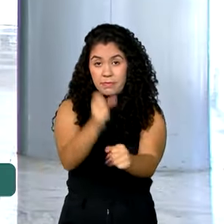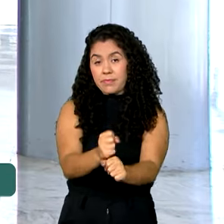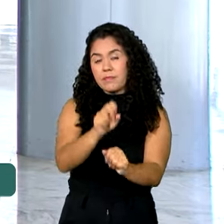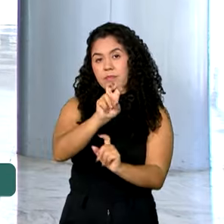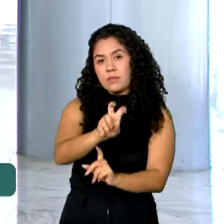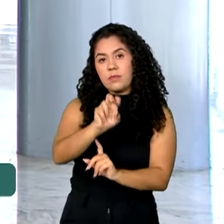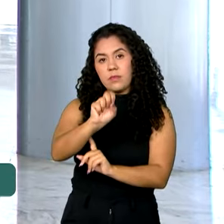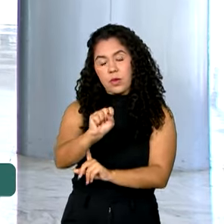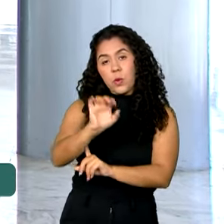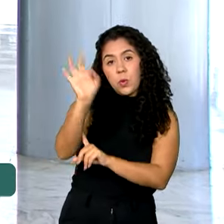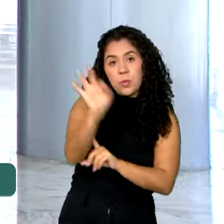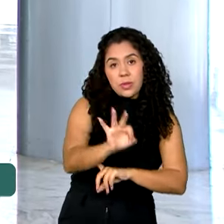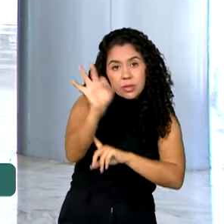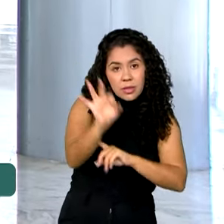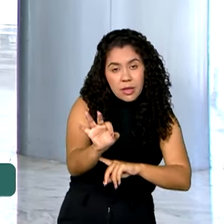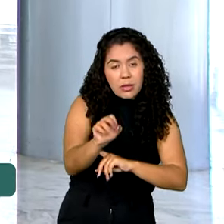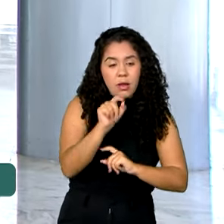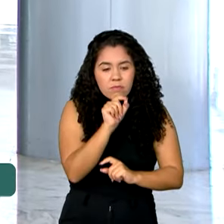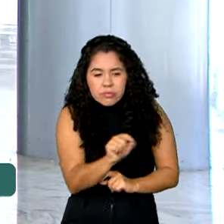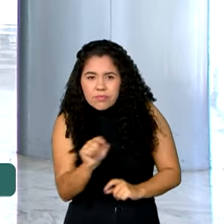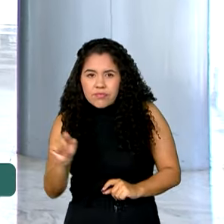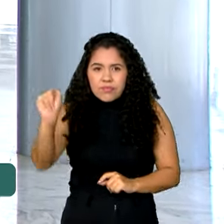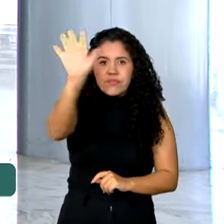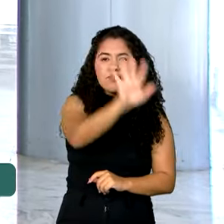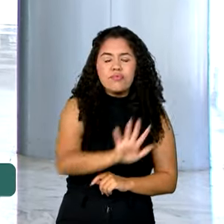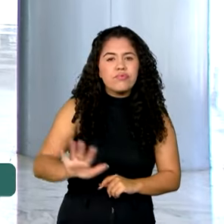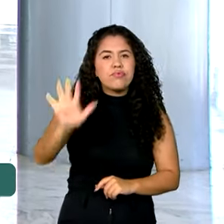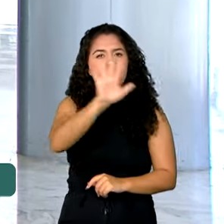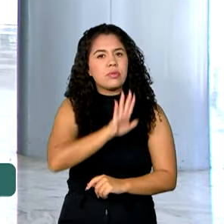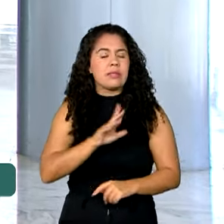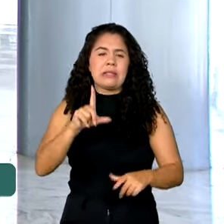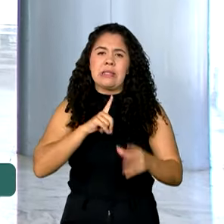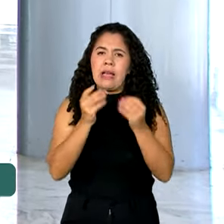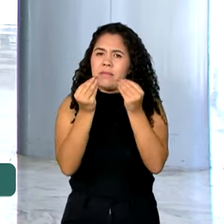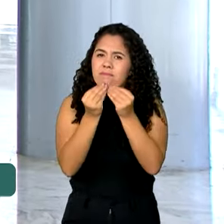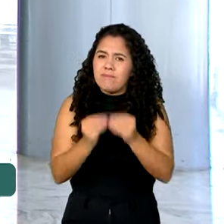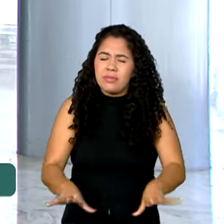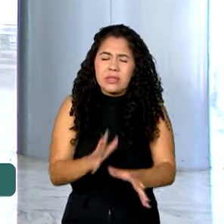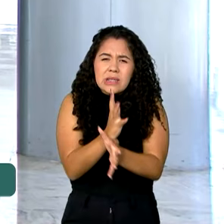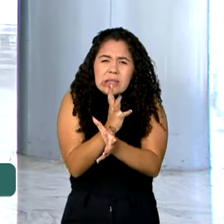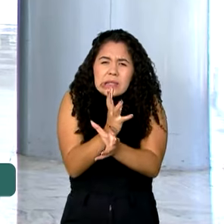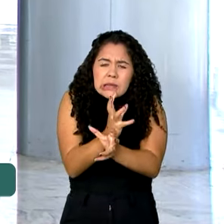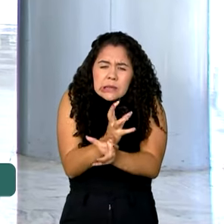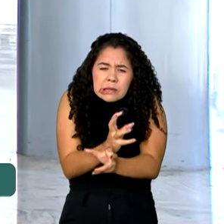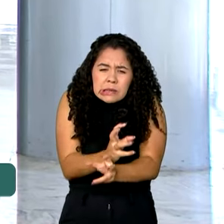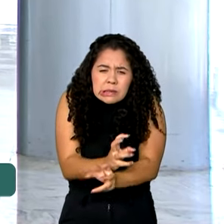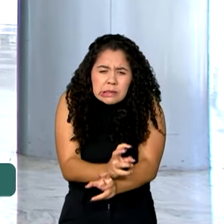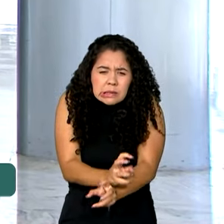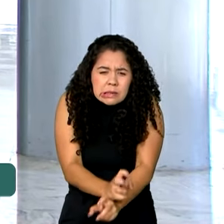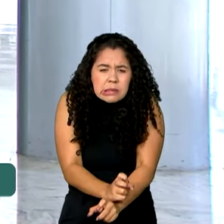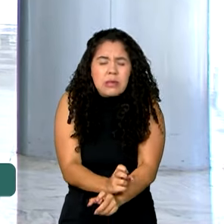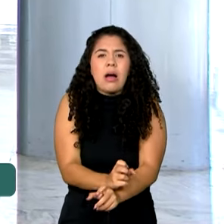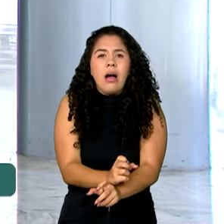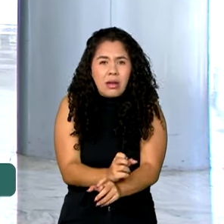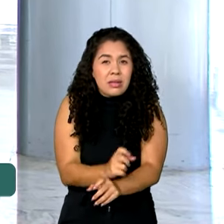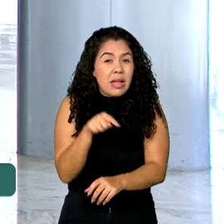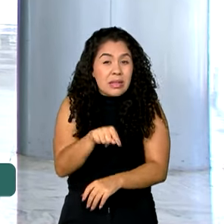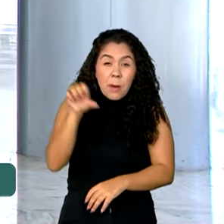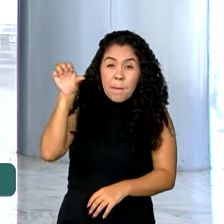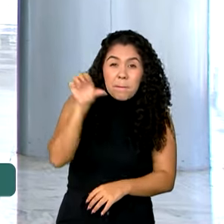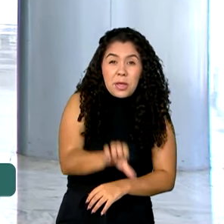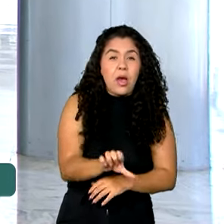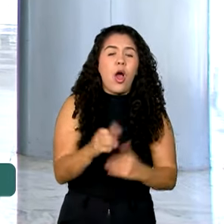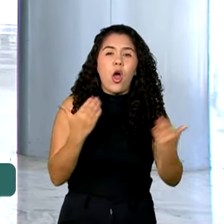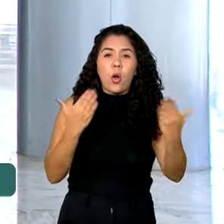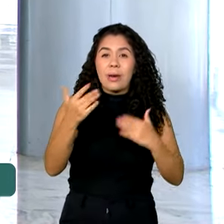do território nacional segue afetado pela seca, a maior estiagem aí em 75 anos. Em cerca